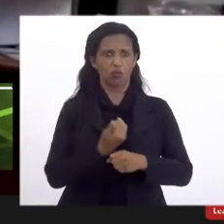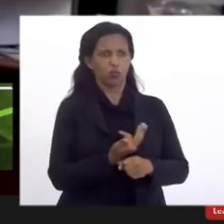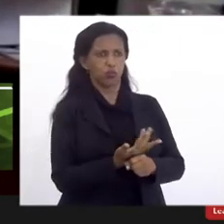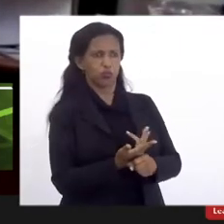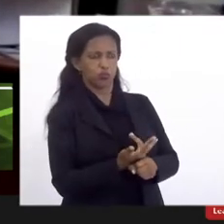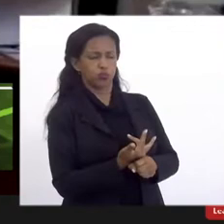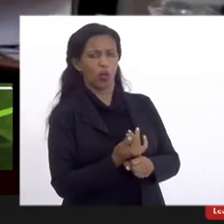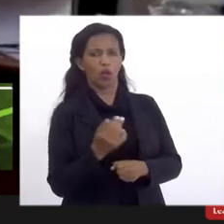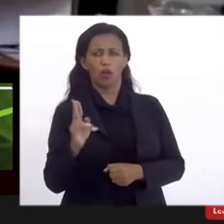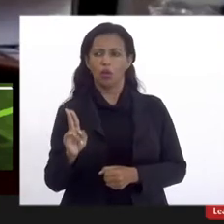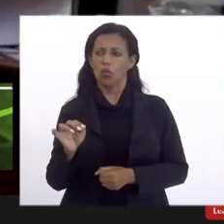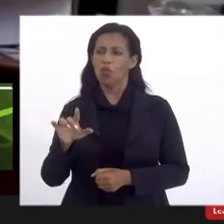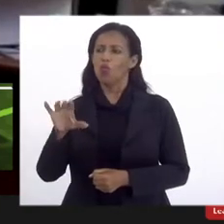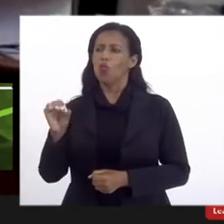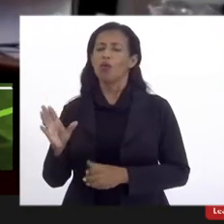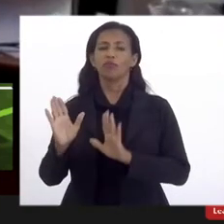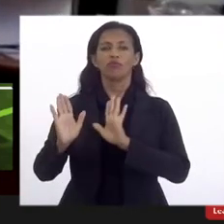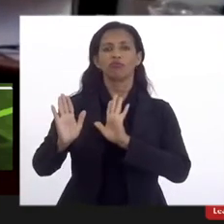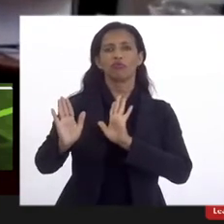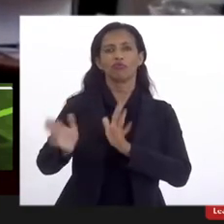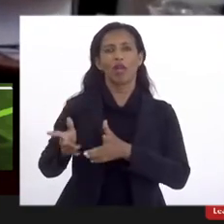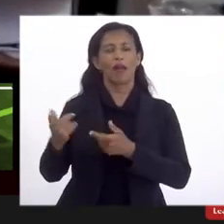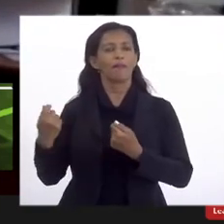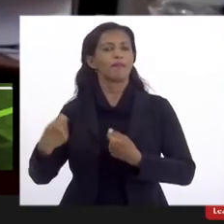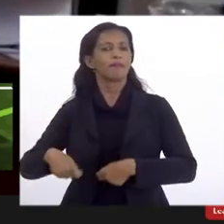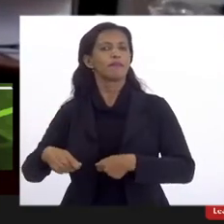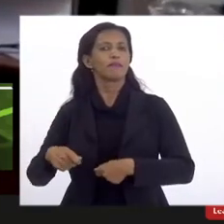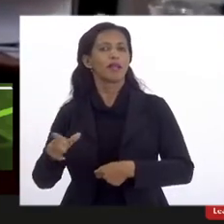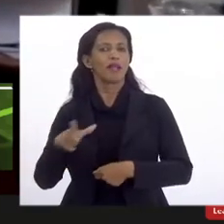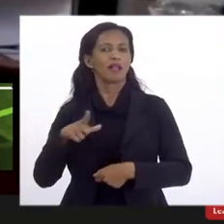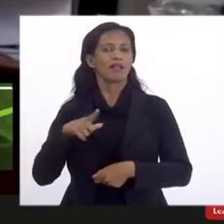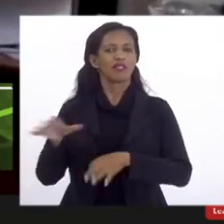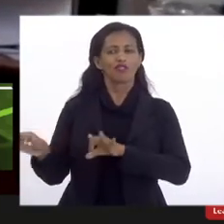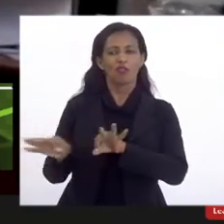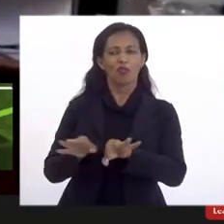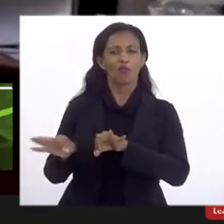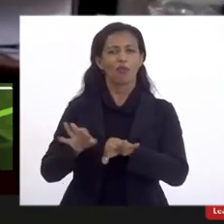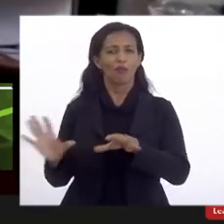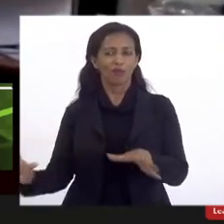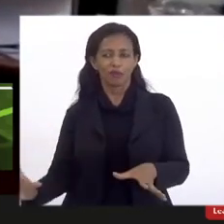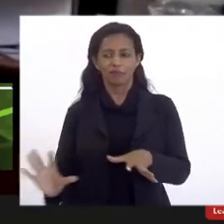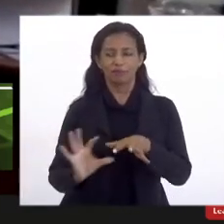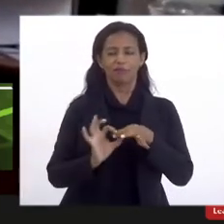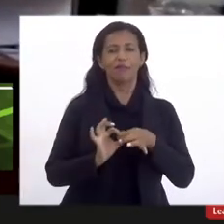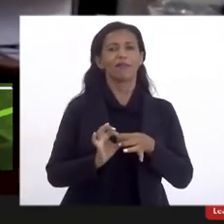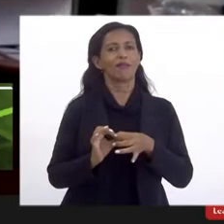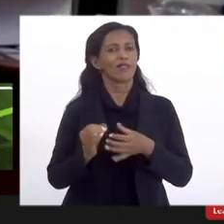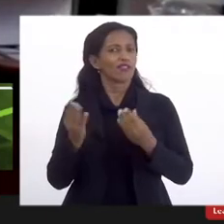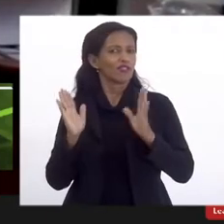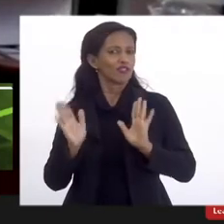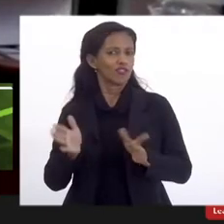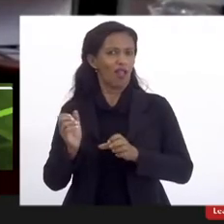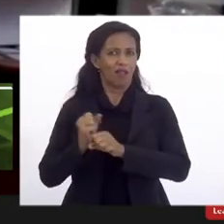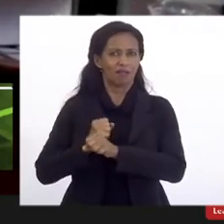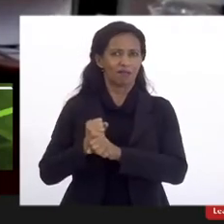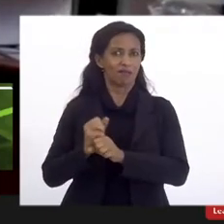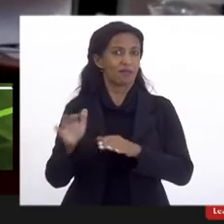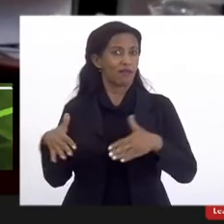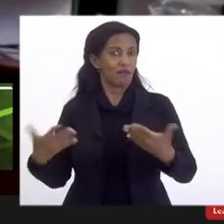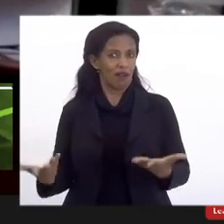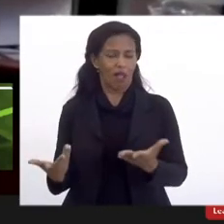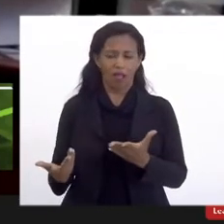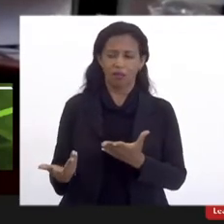de que a UESO já deveria ter sido, de alguma forma, associada à UERJ naquela época. É claro que a